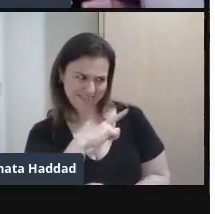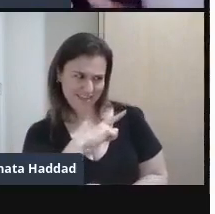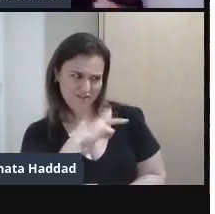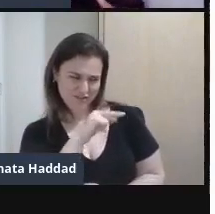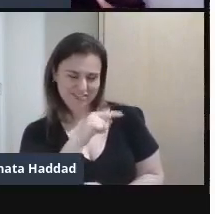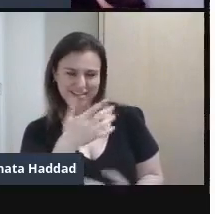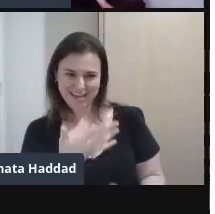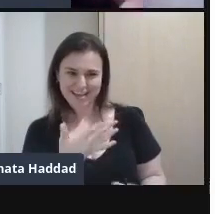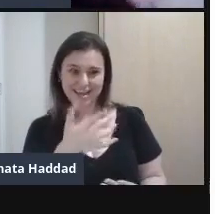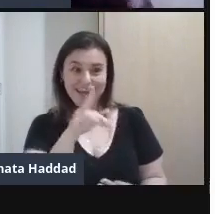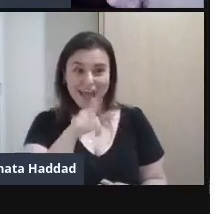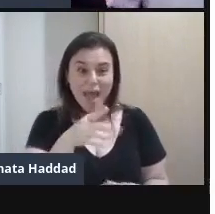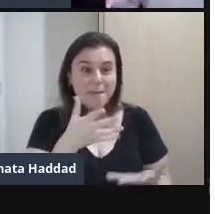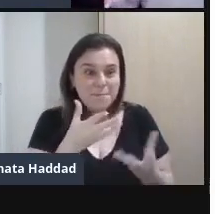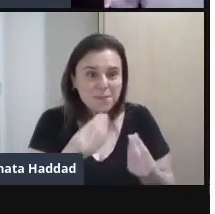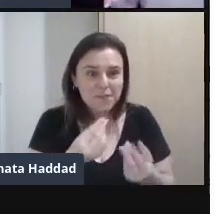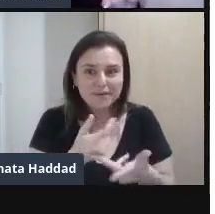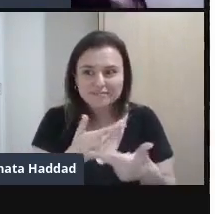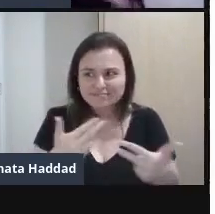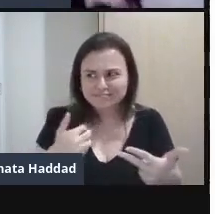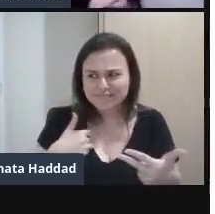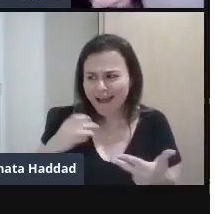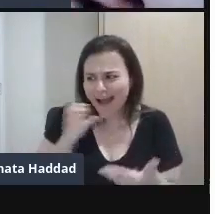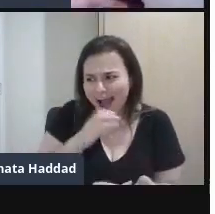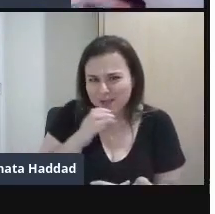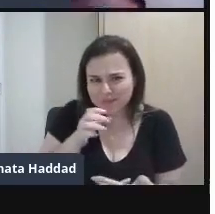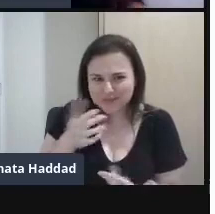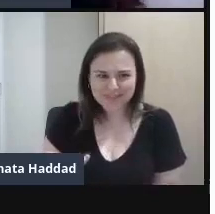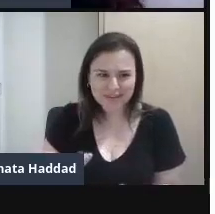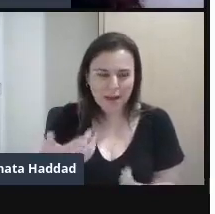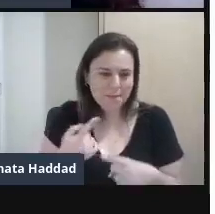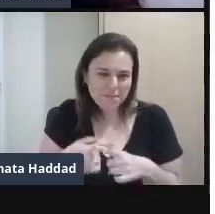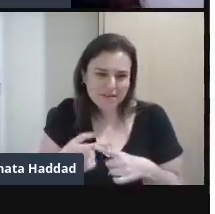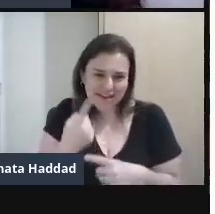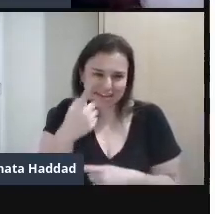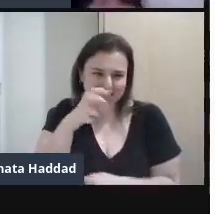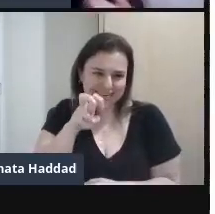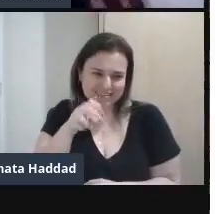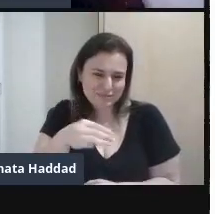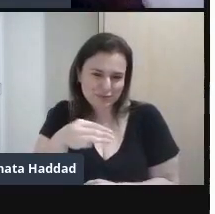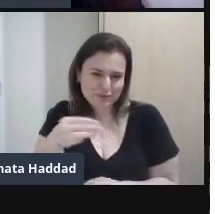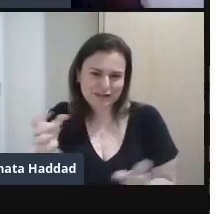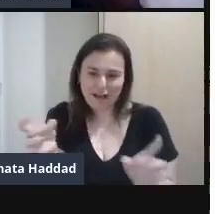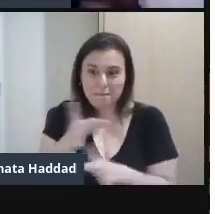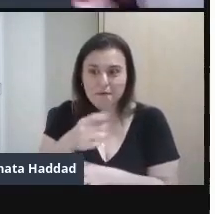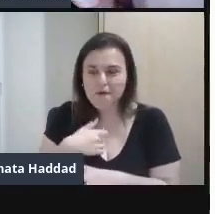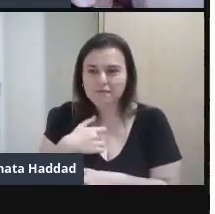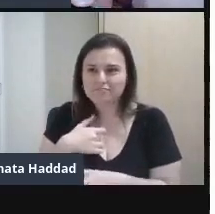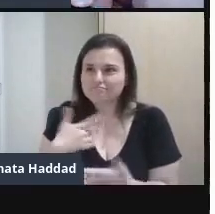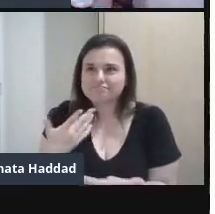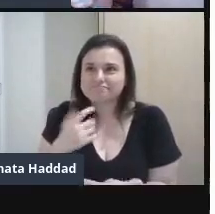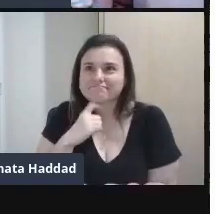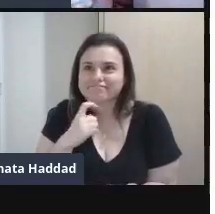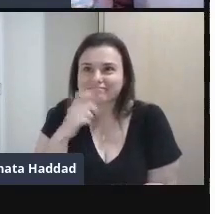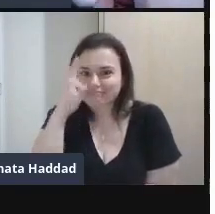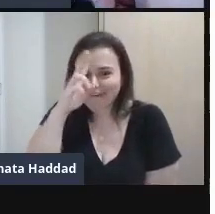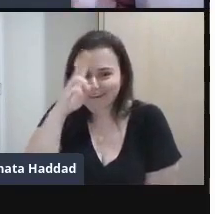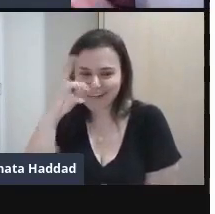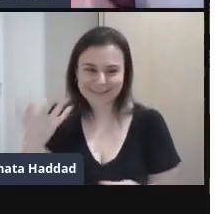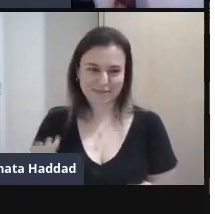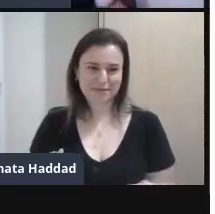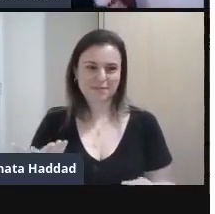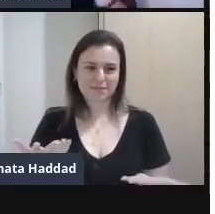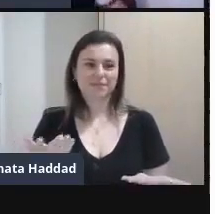Que é tudo muito efêmero Passaram ali os 15 minutos Acabou Ninguém mais lembra Tem coisas assim Não tem, né gente?